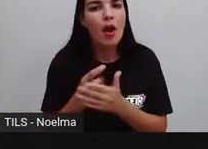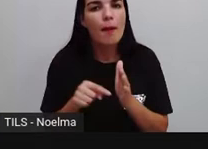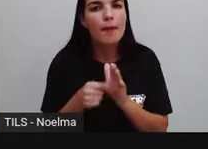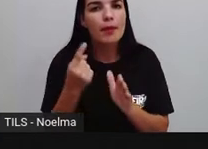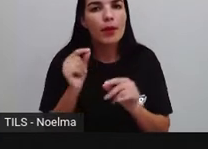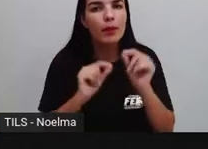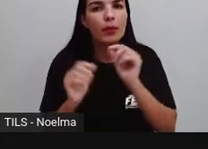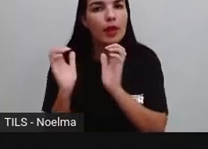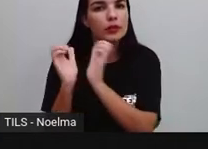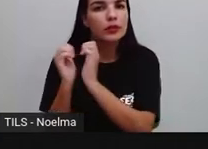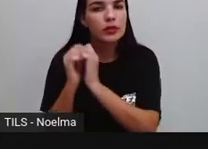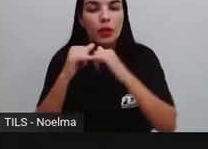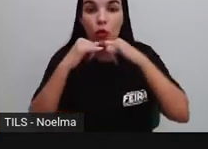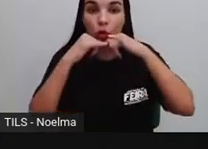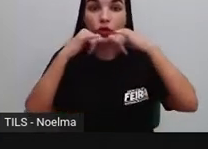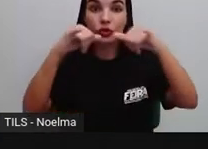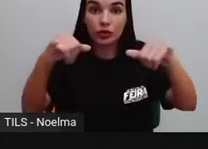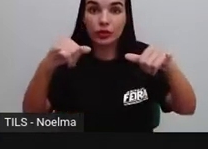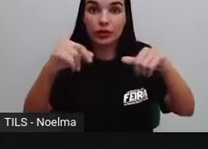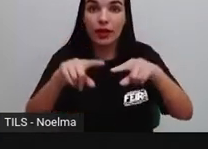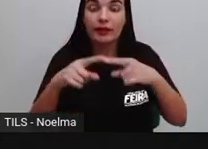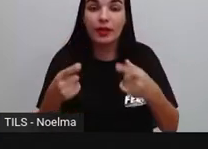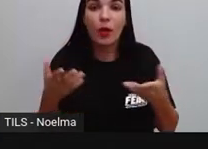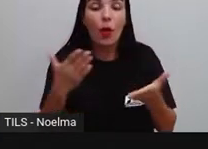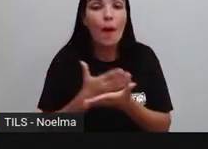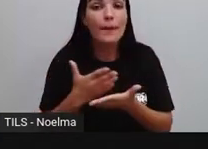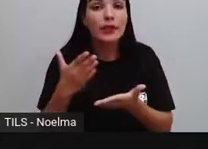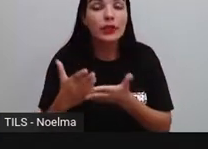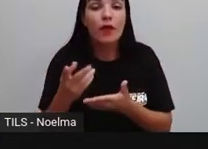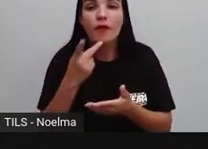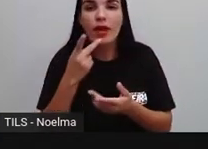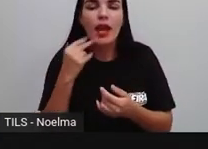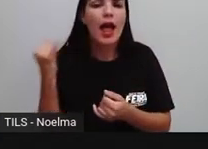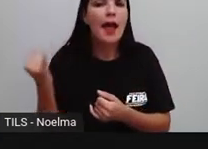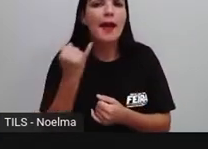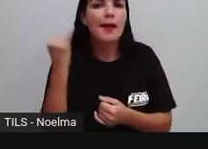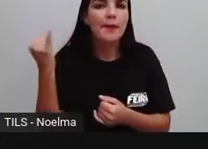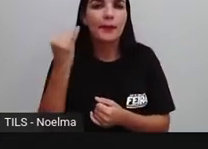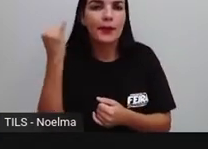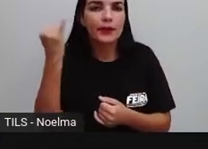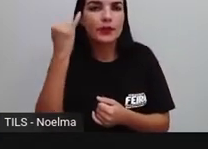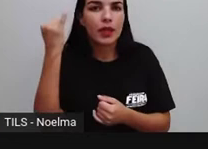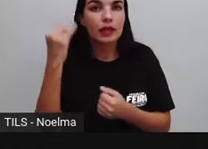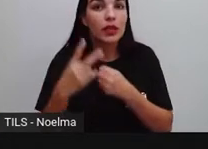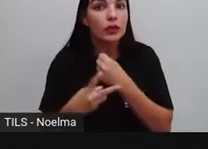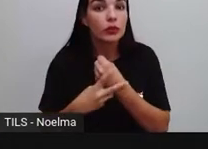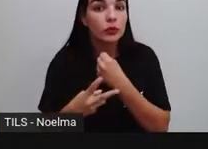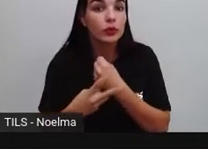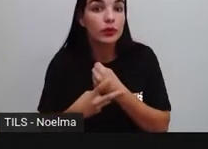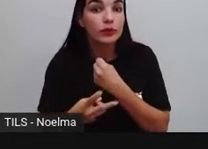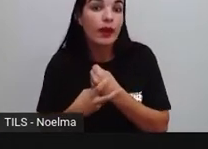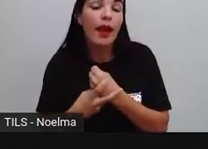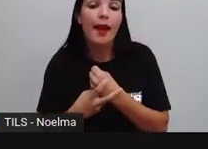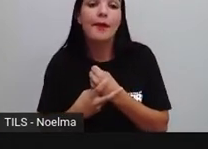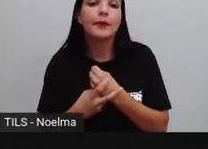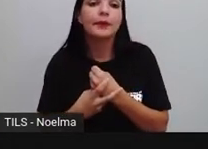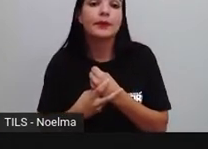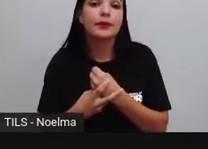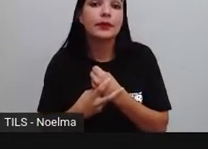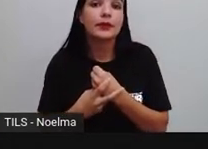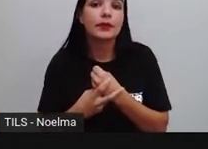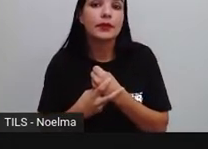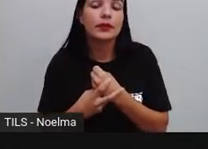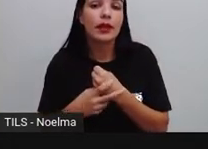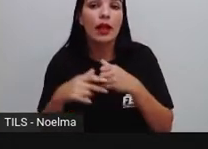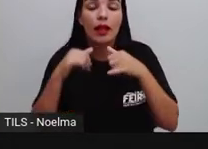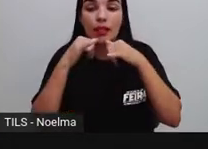sobre o gênero notícia, né? E a gente começou a falar sobre a importância aí dos verbos nas